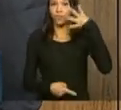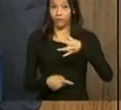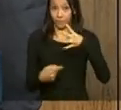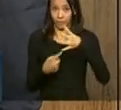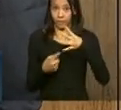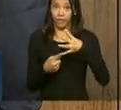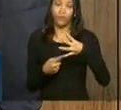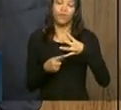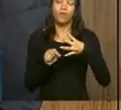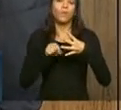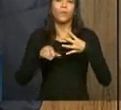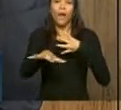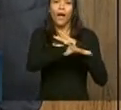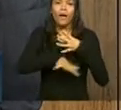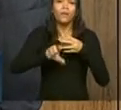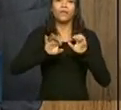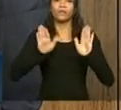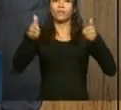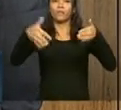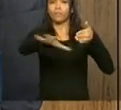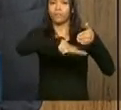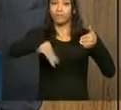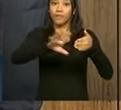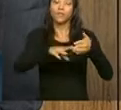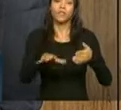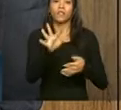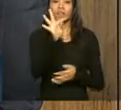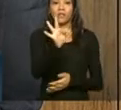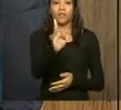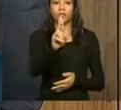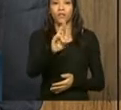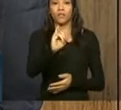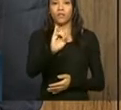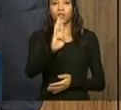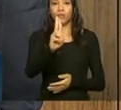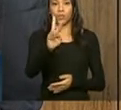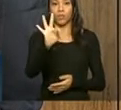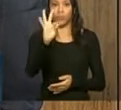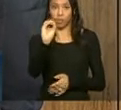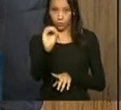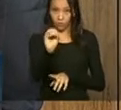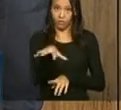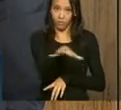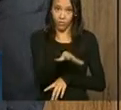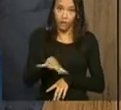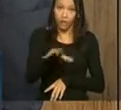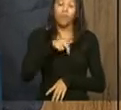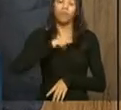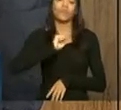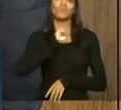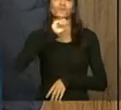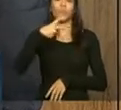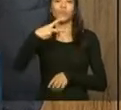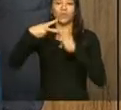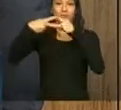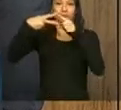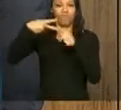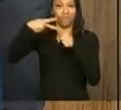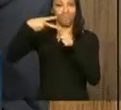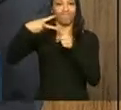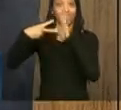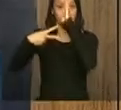a chamada área de tributação e aí nós temos dois temas principais.